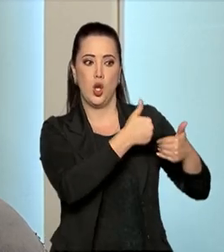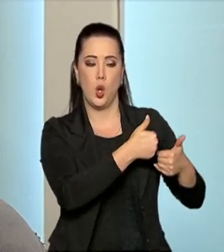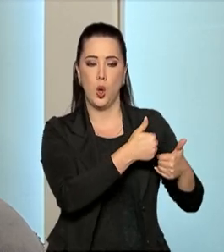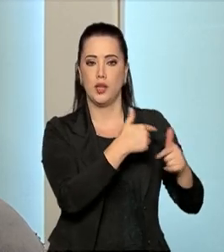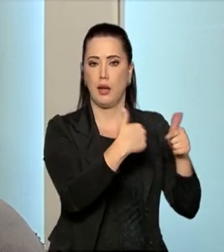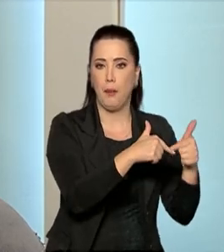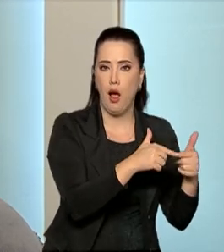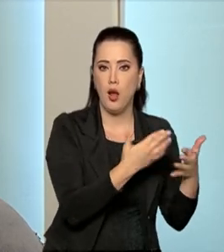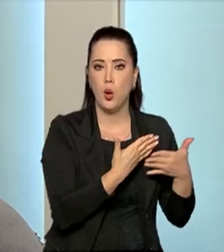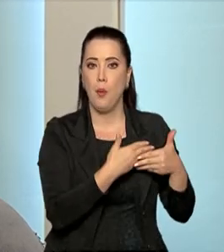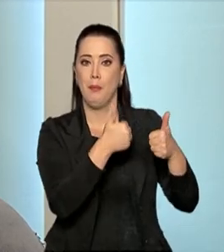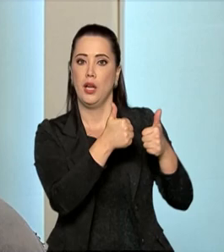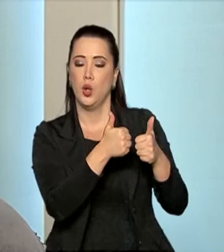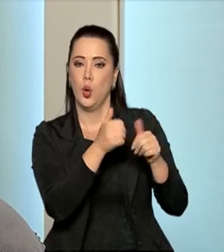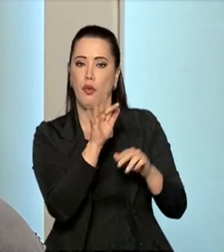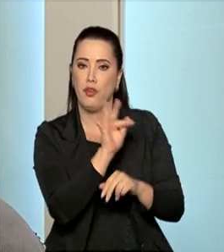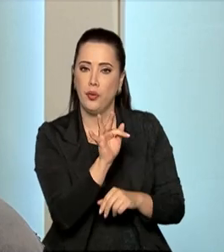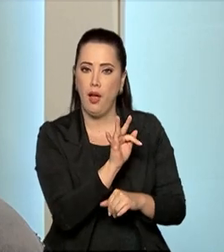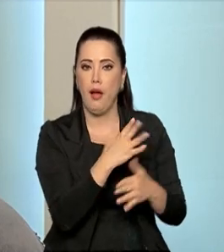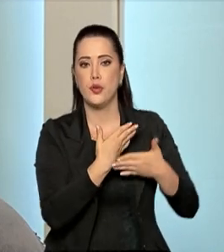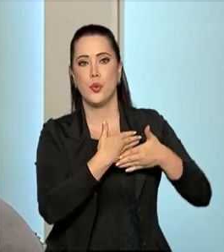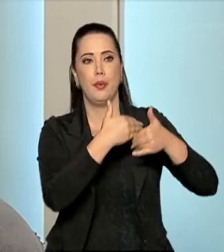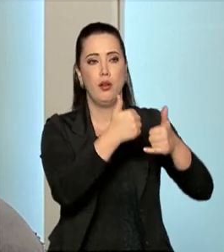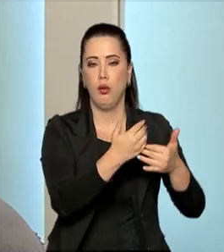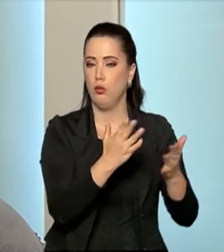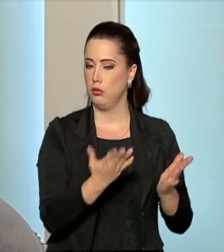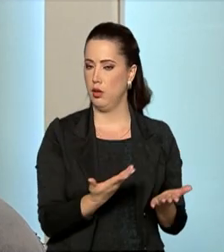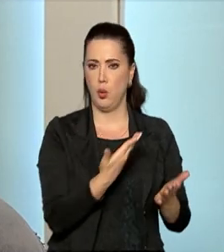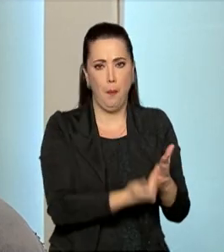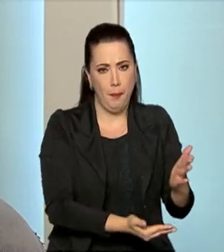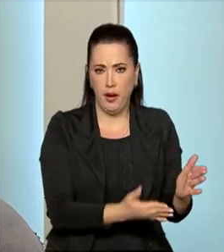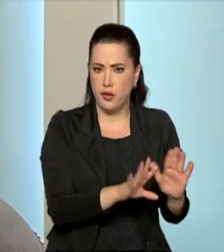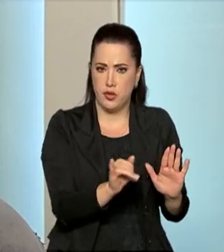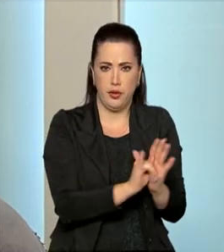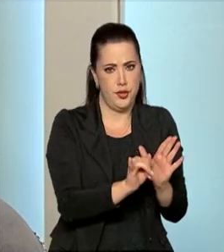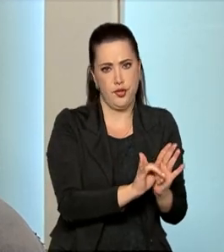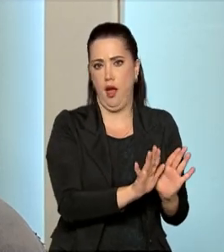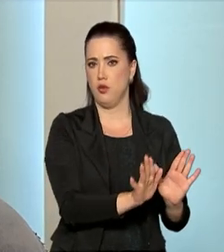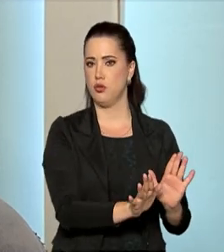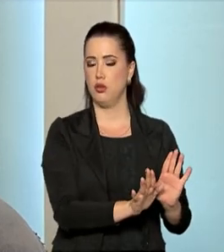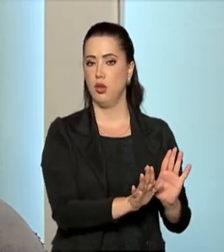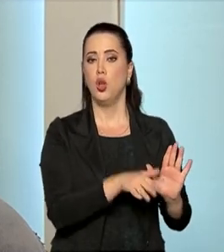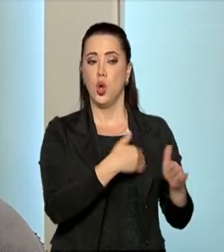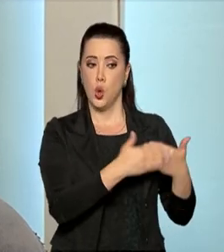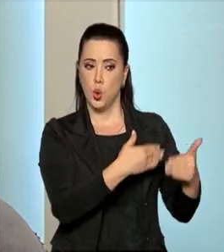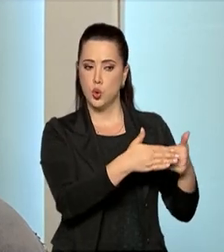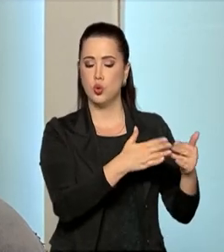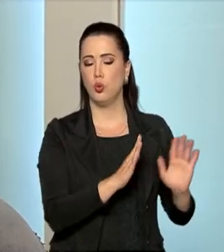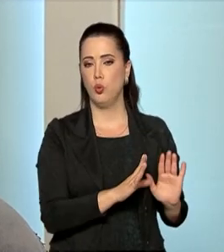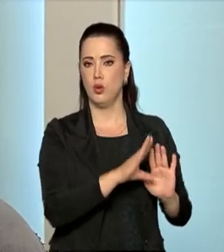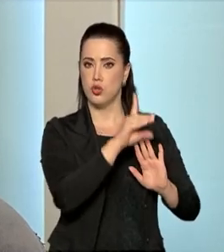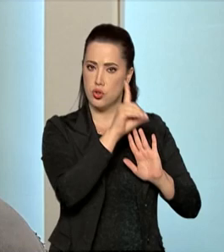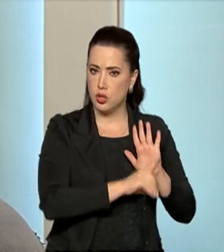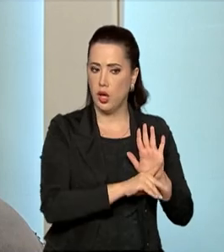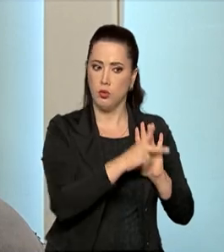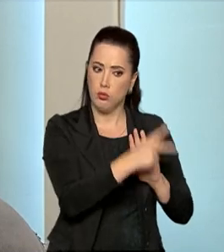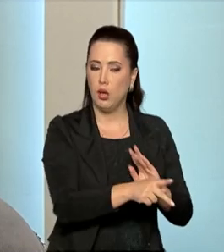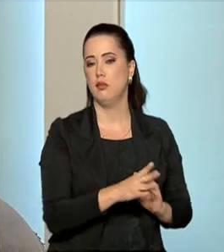não perde a identidade étnica por buscar mais dignidade. Isso tem que ficar bem claro.